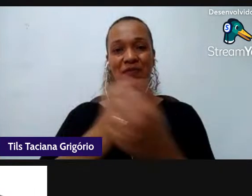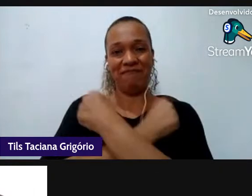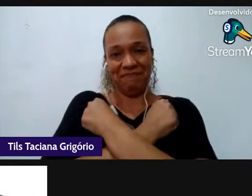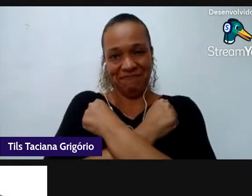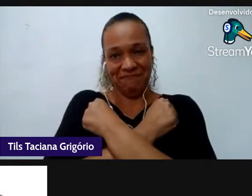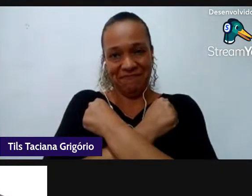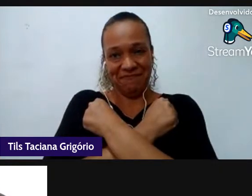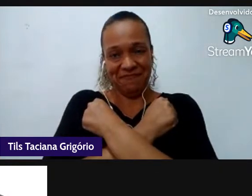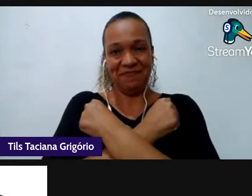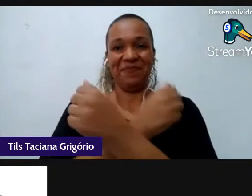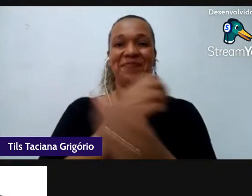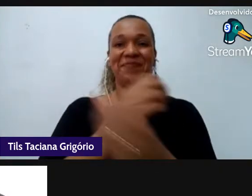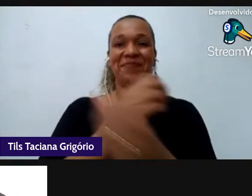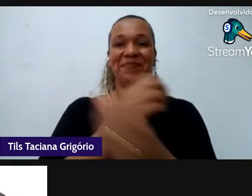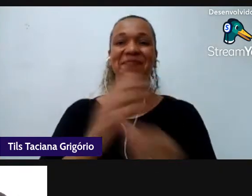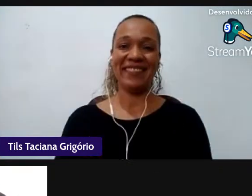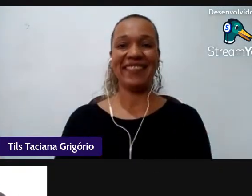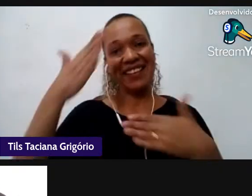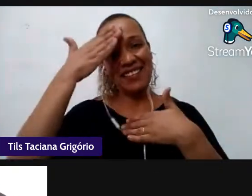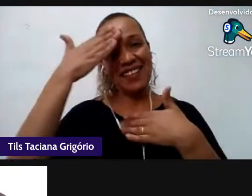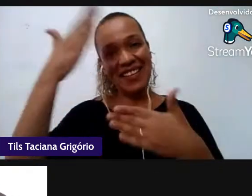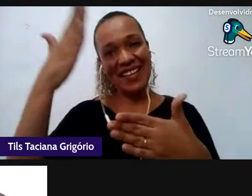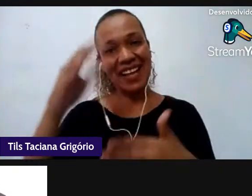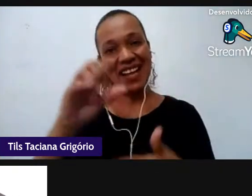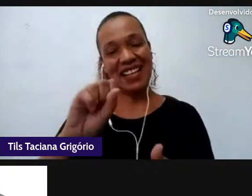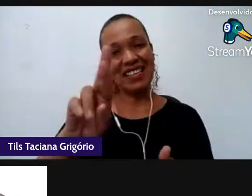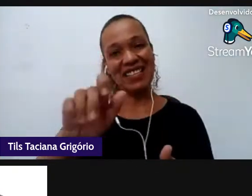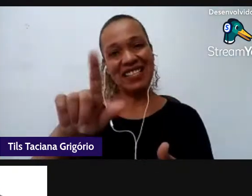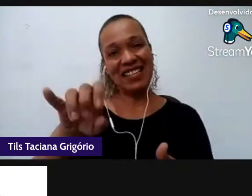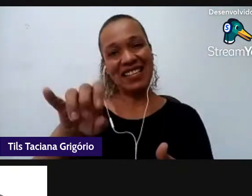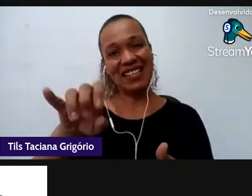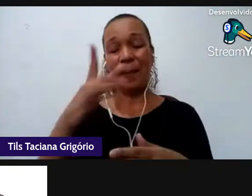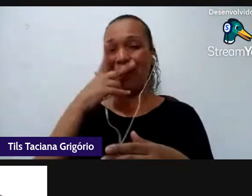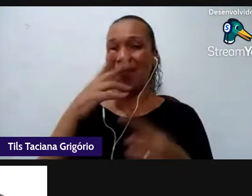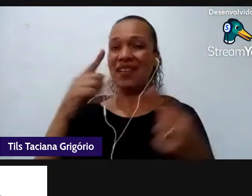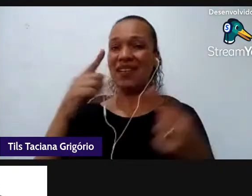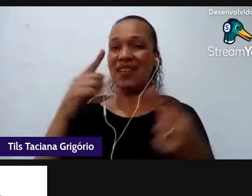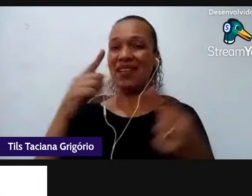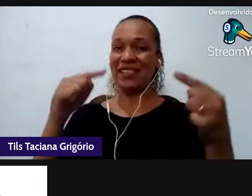Obrigada Cirlei parece que nós combinamos porque eu ia finalizar